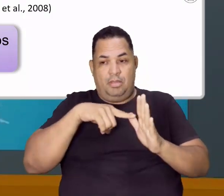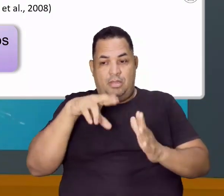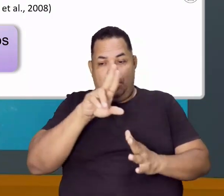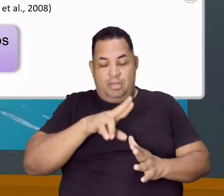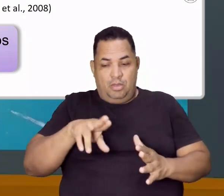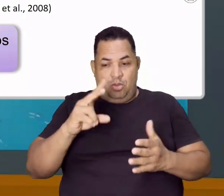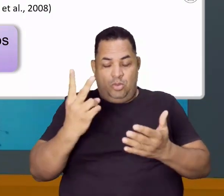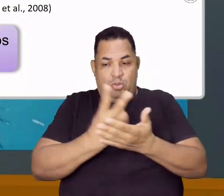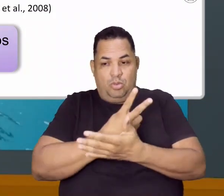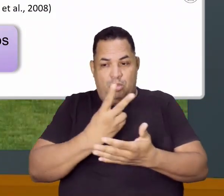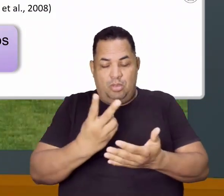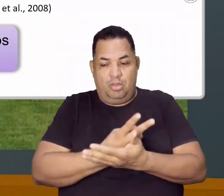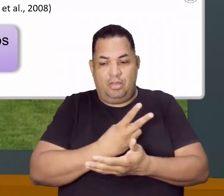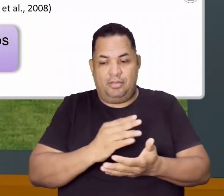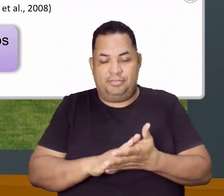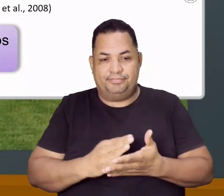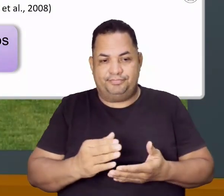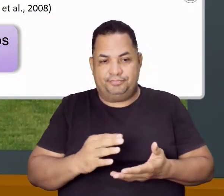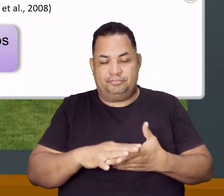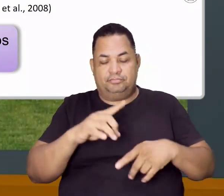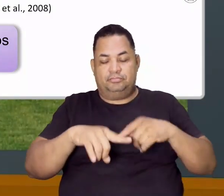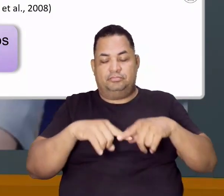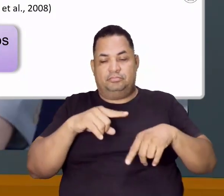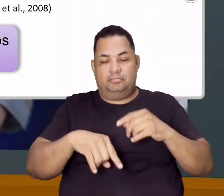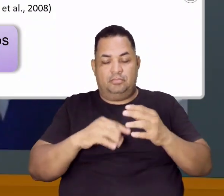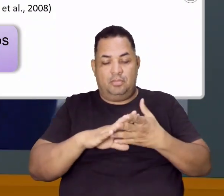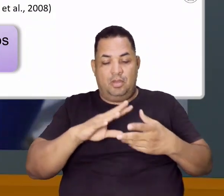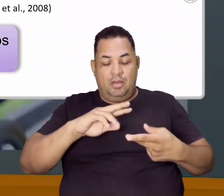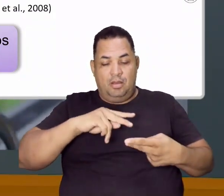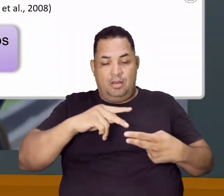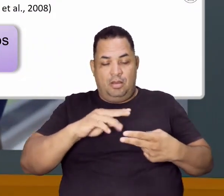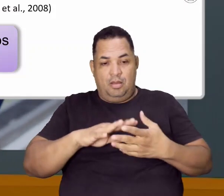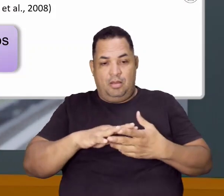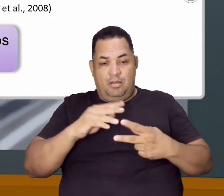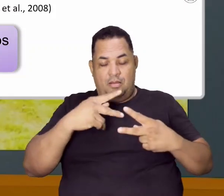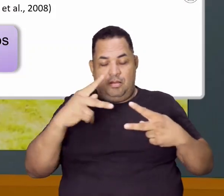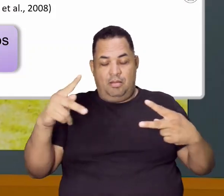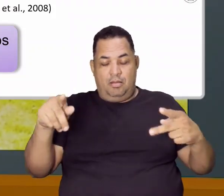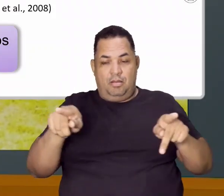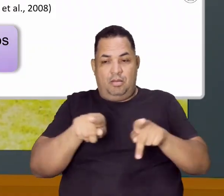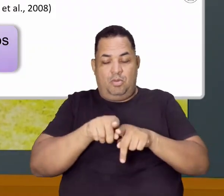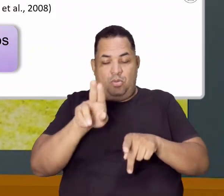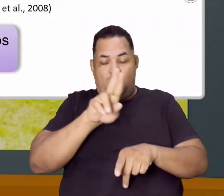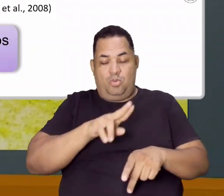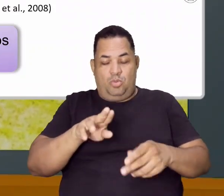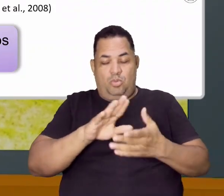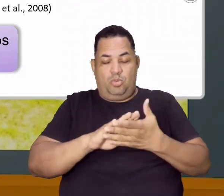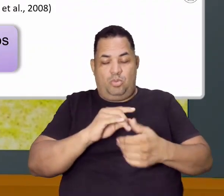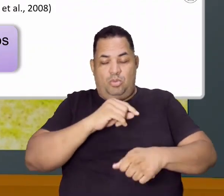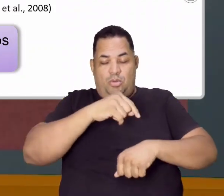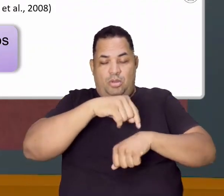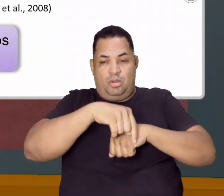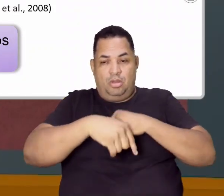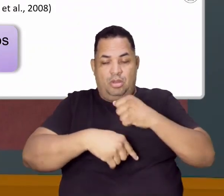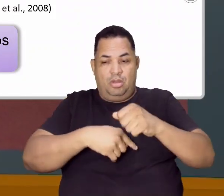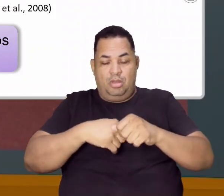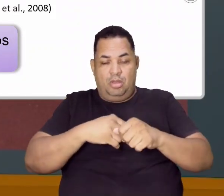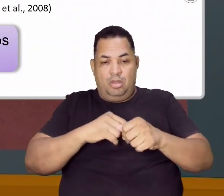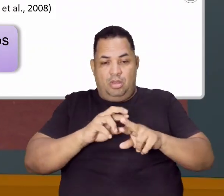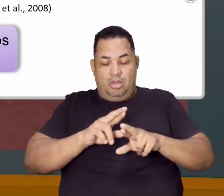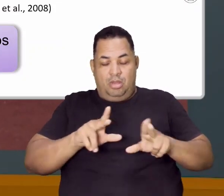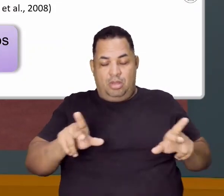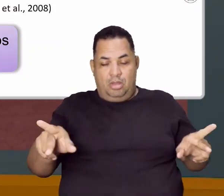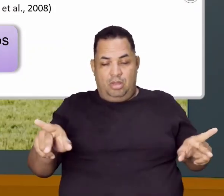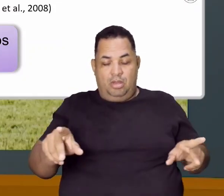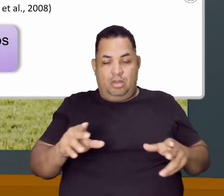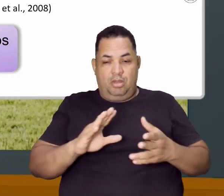indiscriminado de suplementos proteicos e o consumo de esteroides e anabolizantes. Tá vendo? É uma